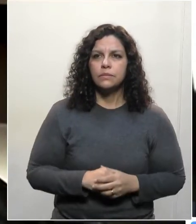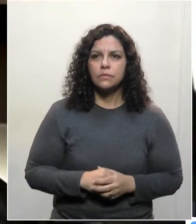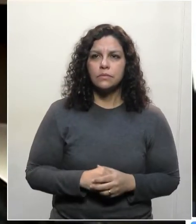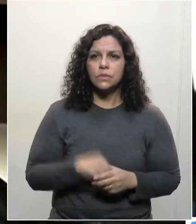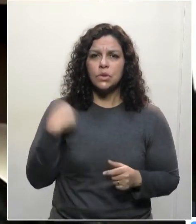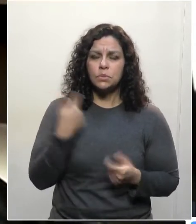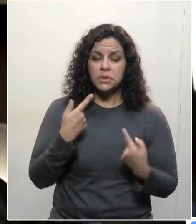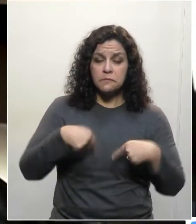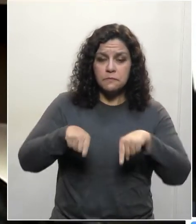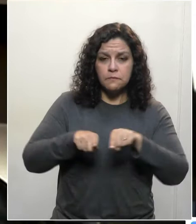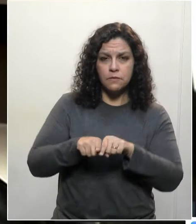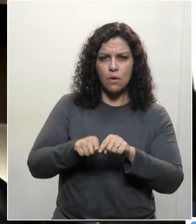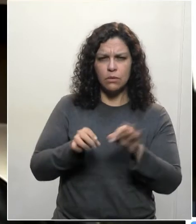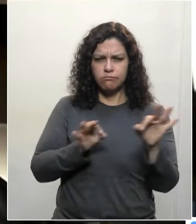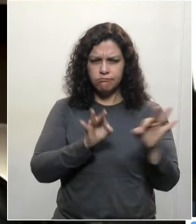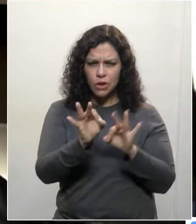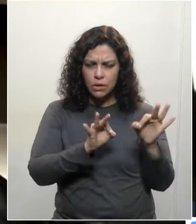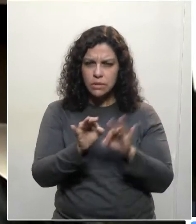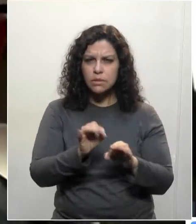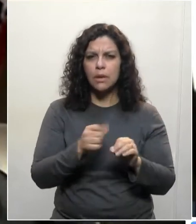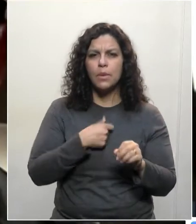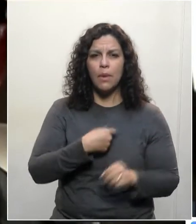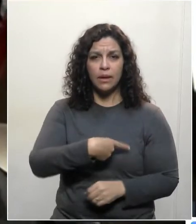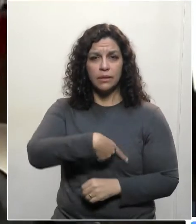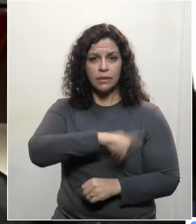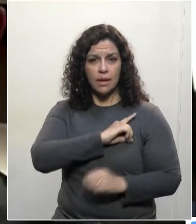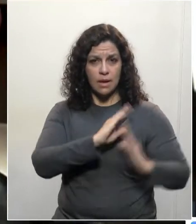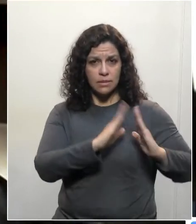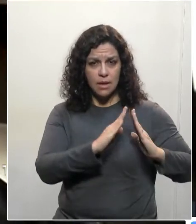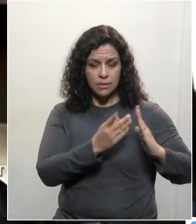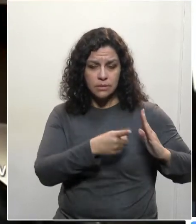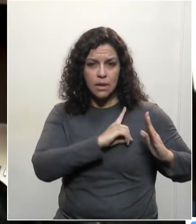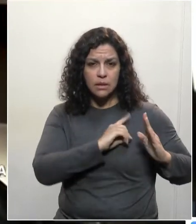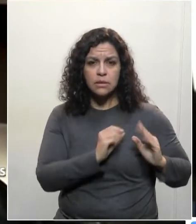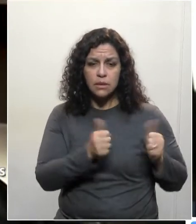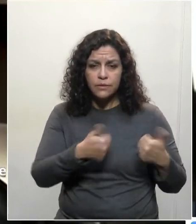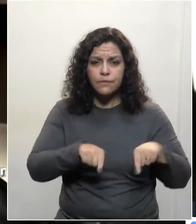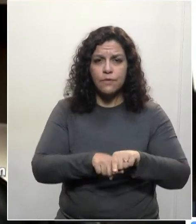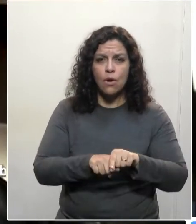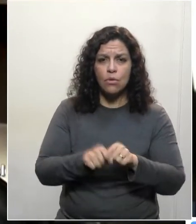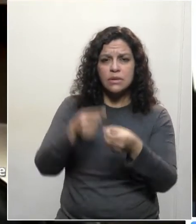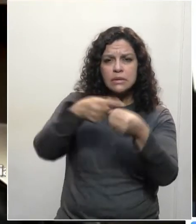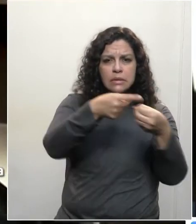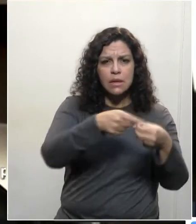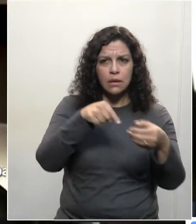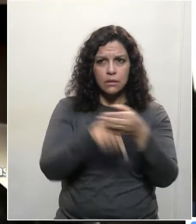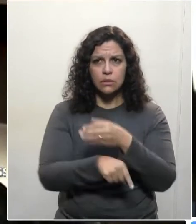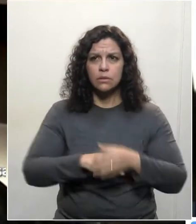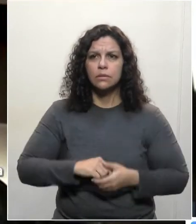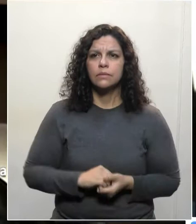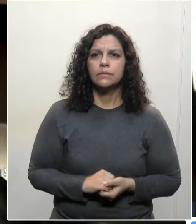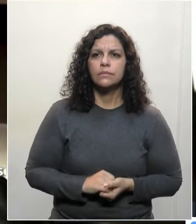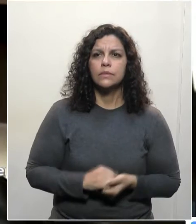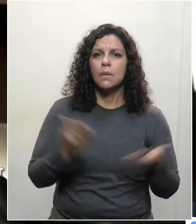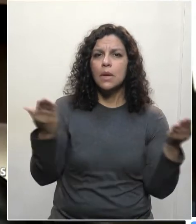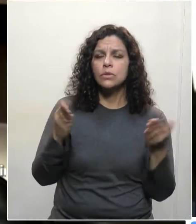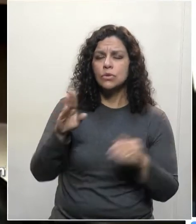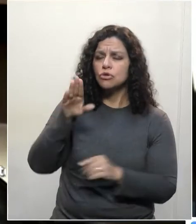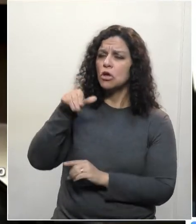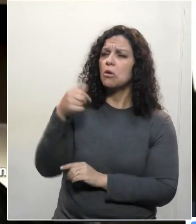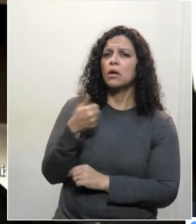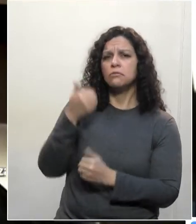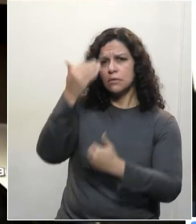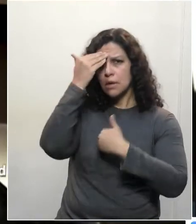da reestruturação da Polícia Civil, abrir as delegacias que estão fechadas no interior, mas eu quero deixar meu elogio